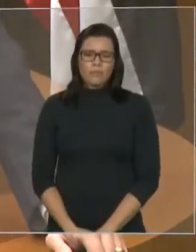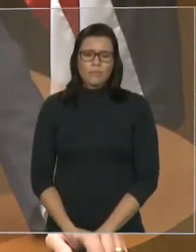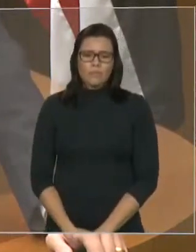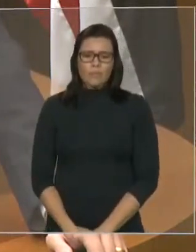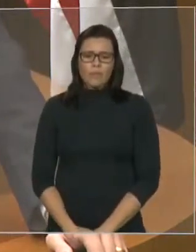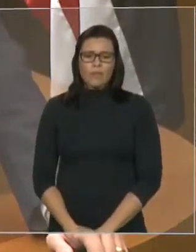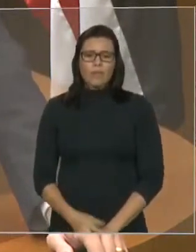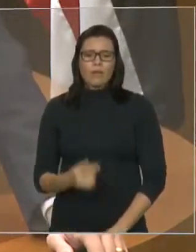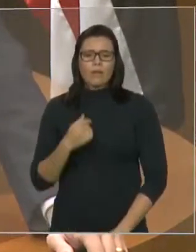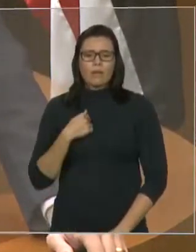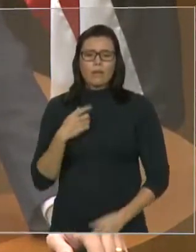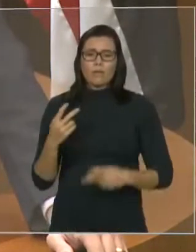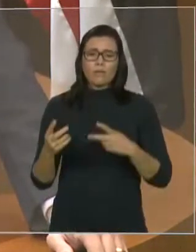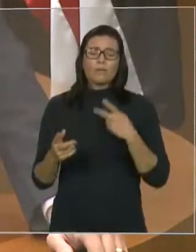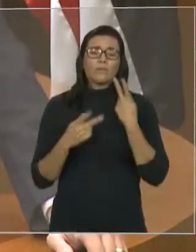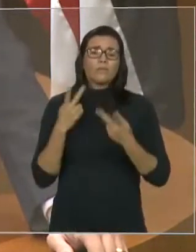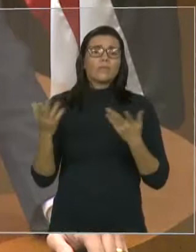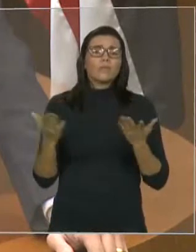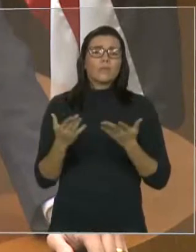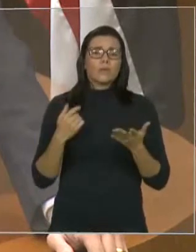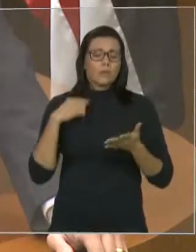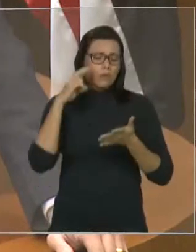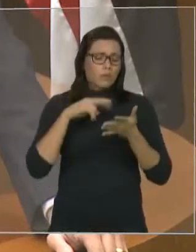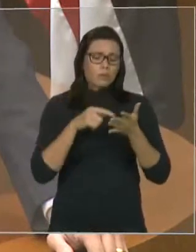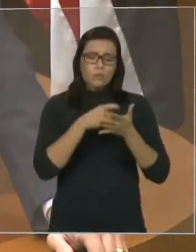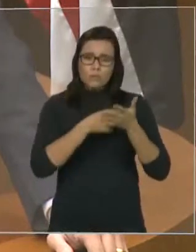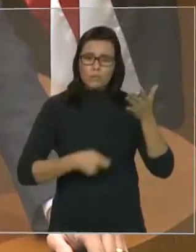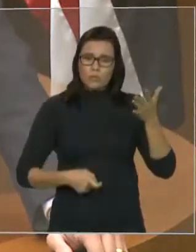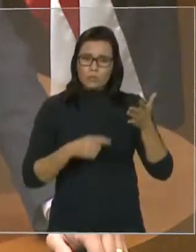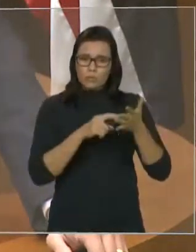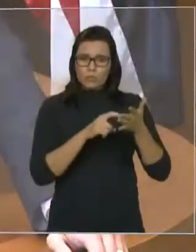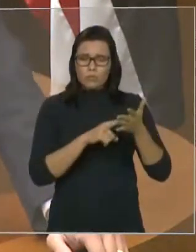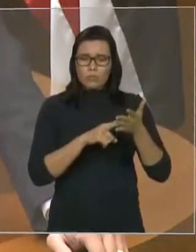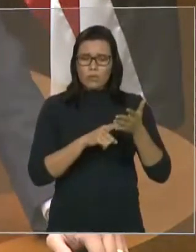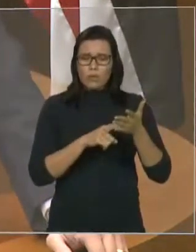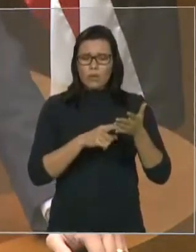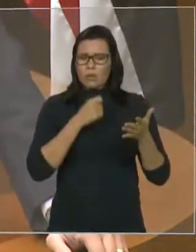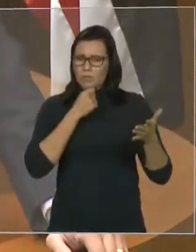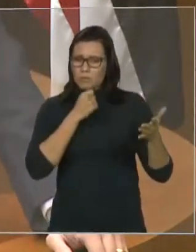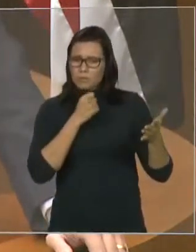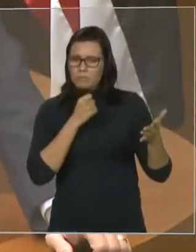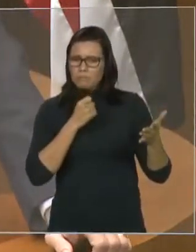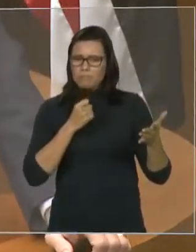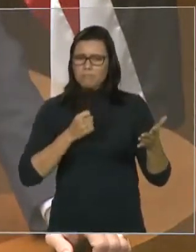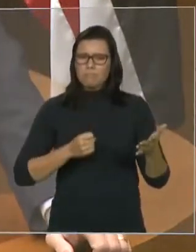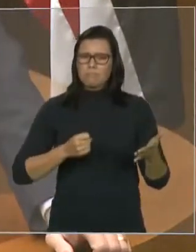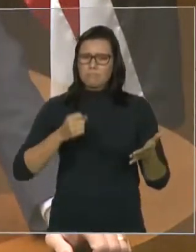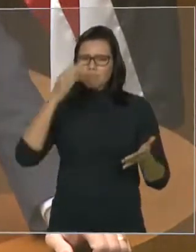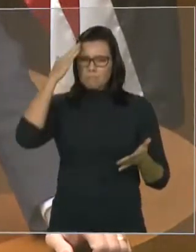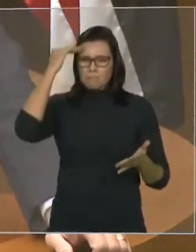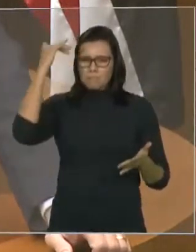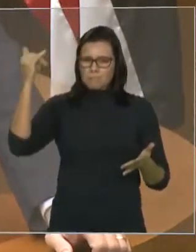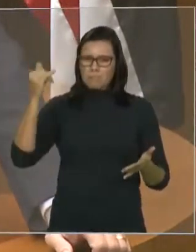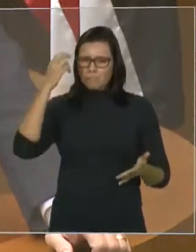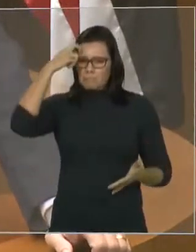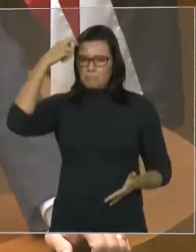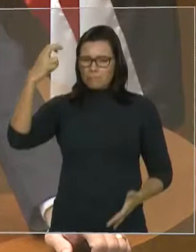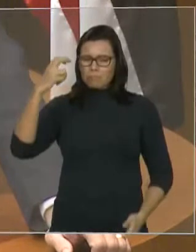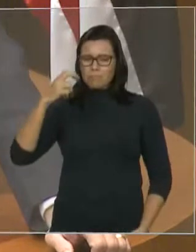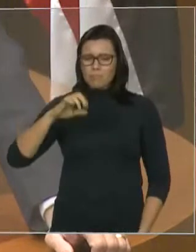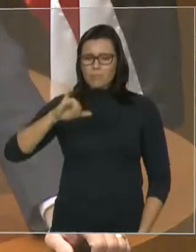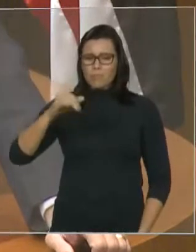e radialista Jorge Aragão, é mais uma declaração e um desabafo de uma